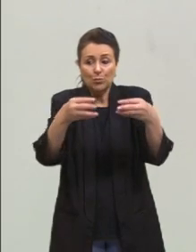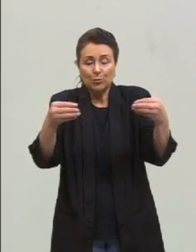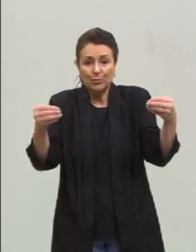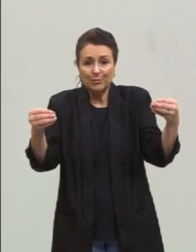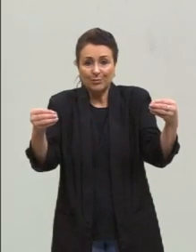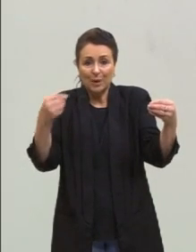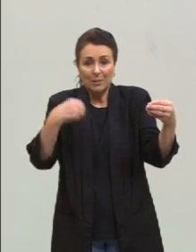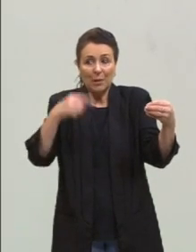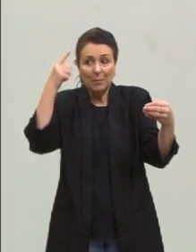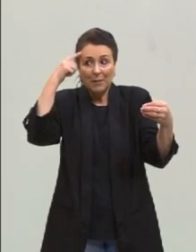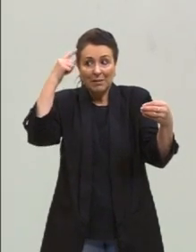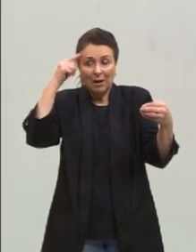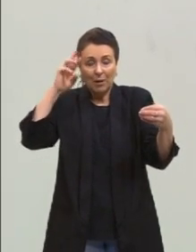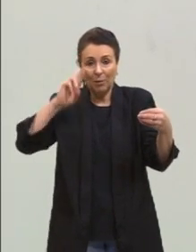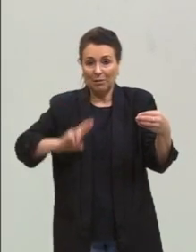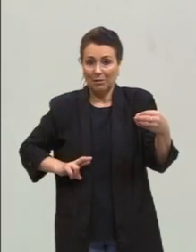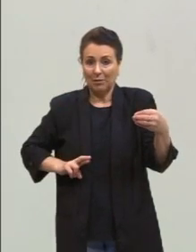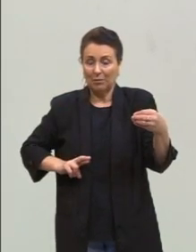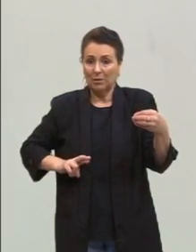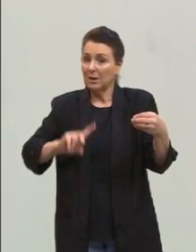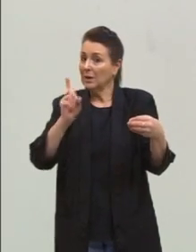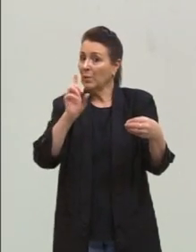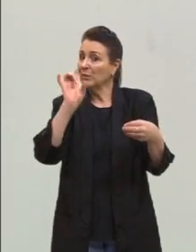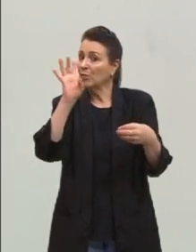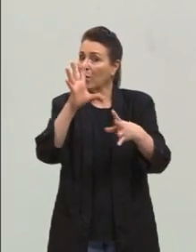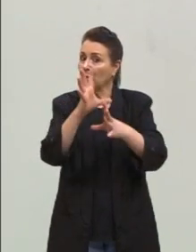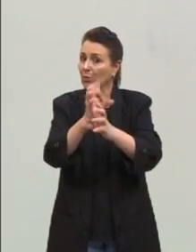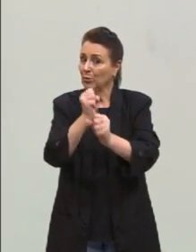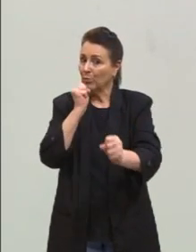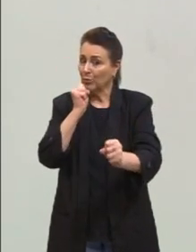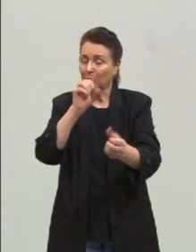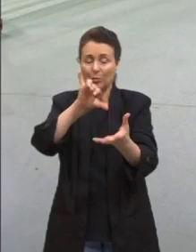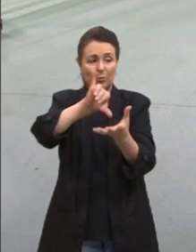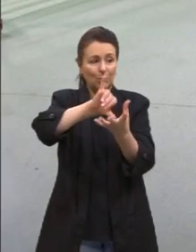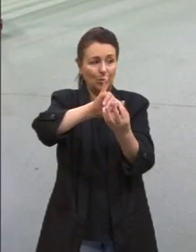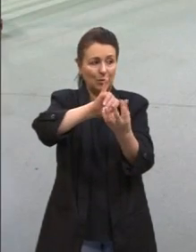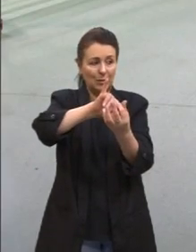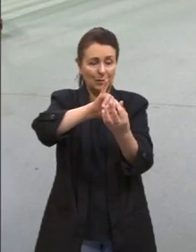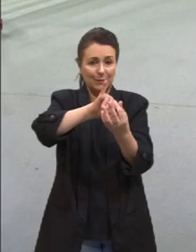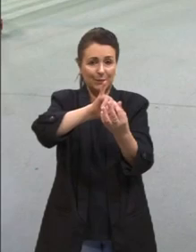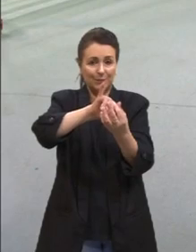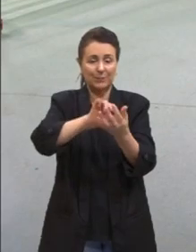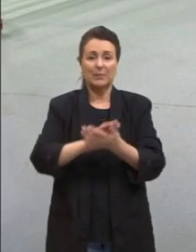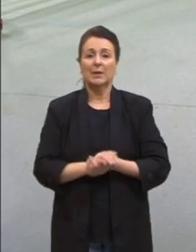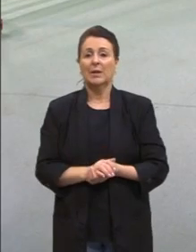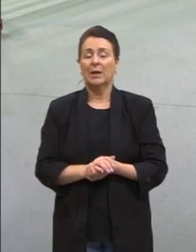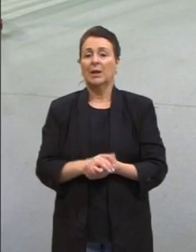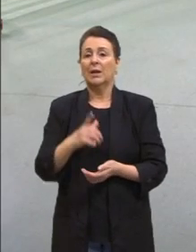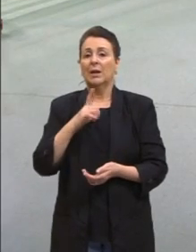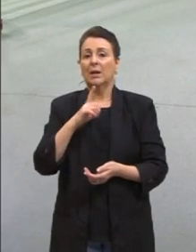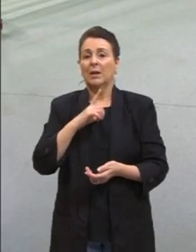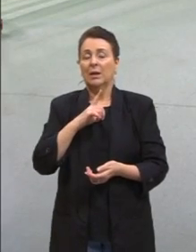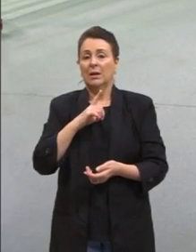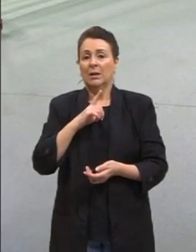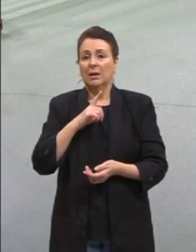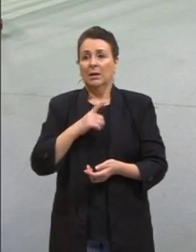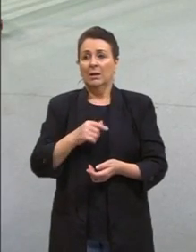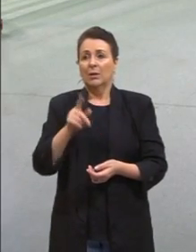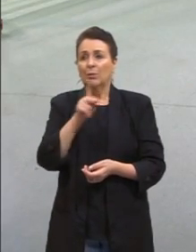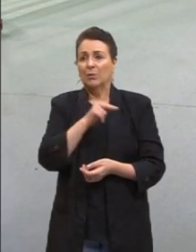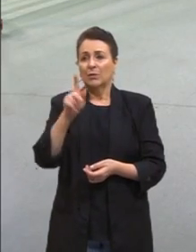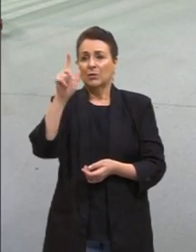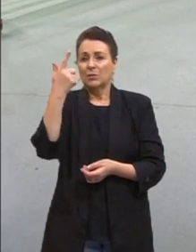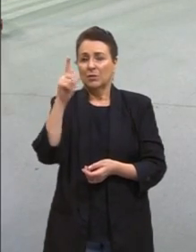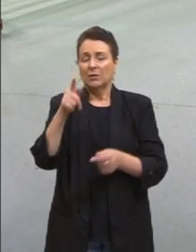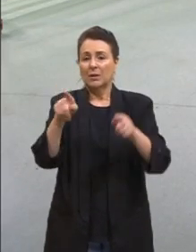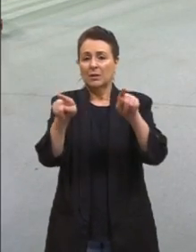aí com uma racionalidade que não seja do lucro, que não seja do capitalismo. Uma racionalidade apenas instrumental. Dentro dessa parte